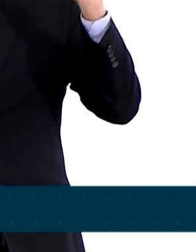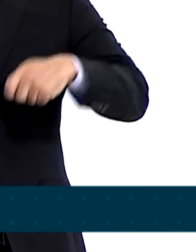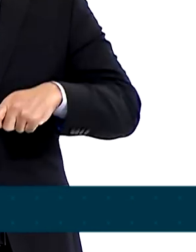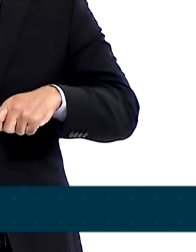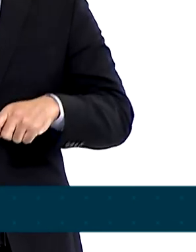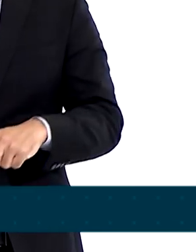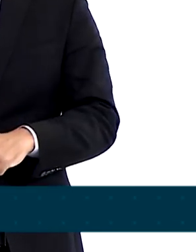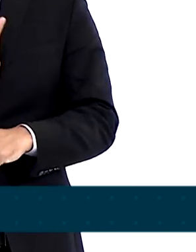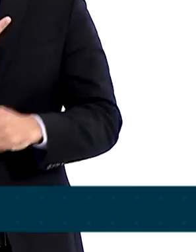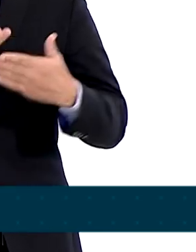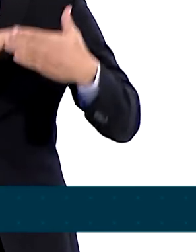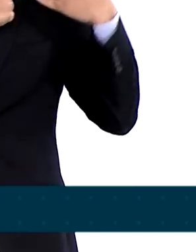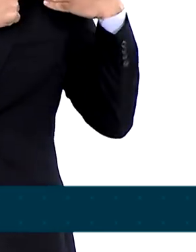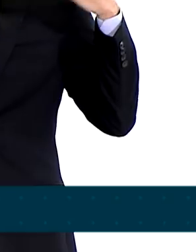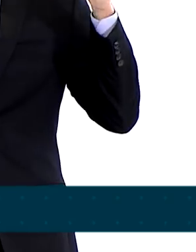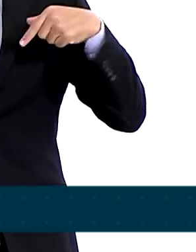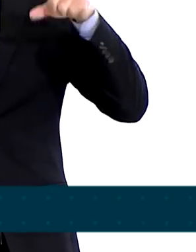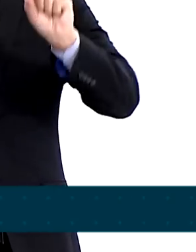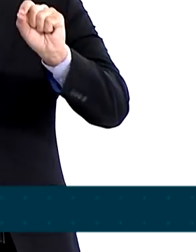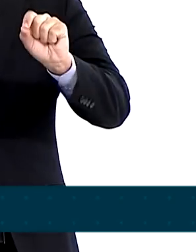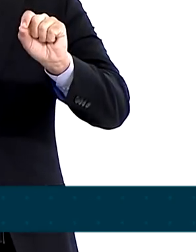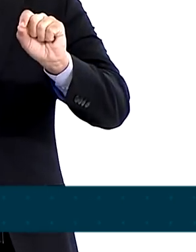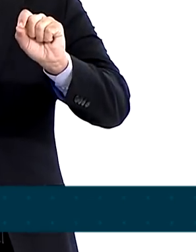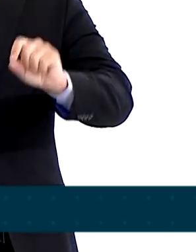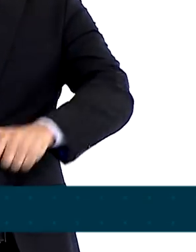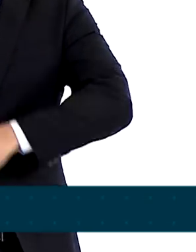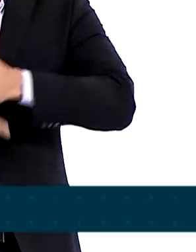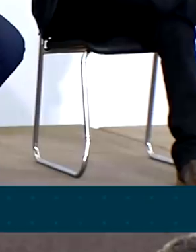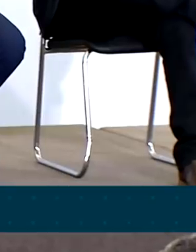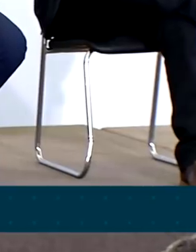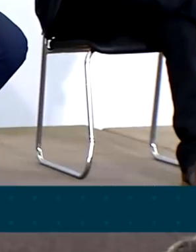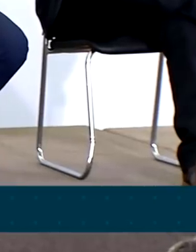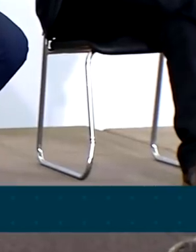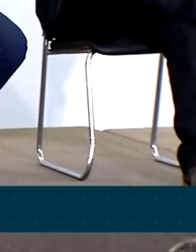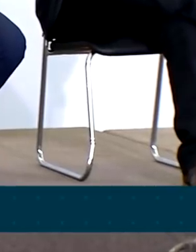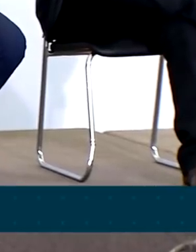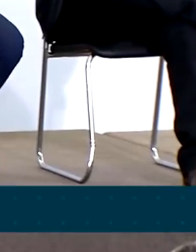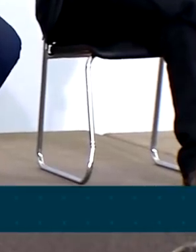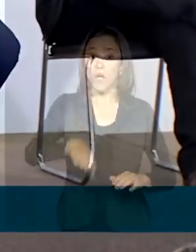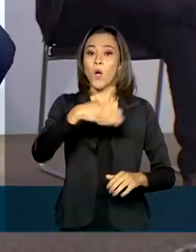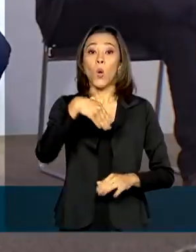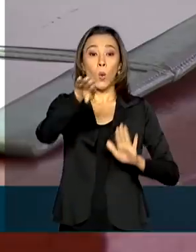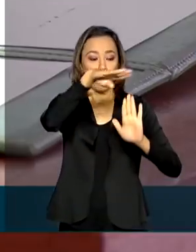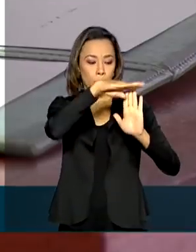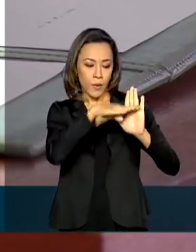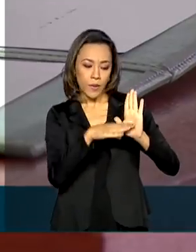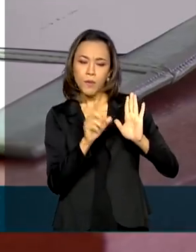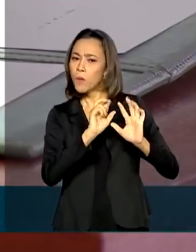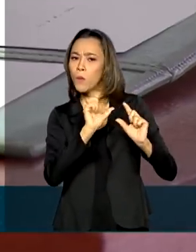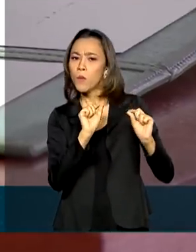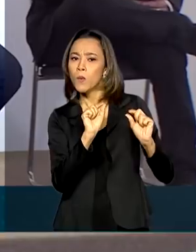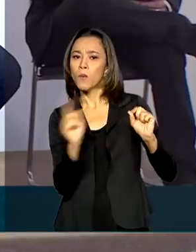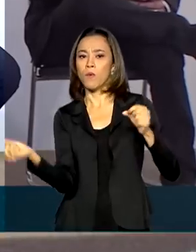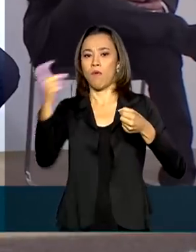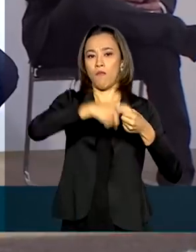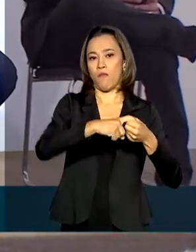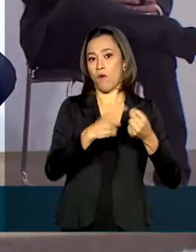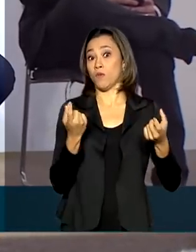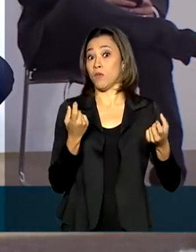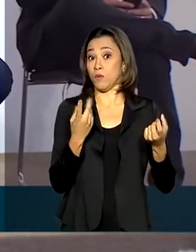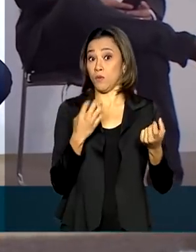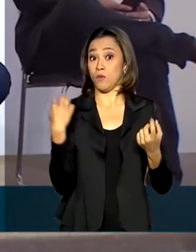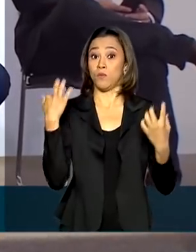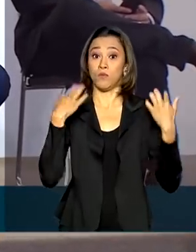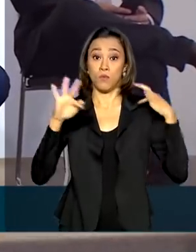fazer com que esse potencial se torne realidade. O programa de retomada do turismo inclui um reforço de linhas de